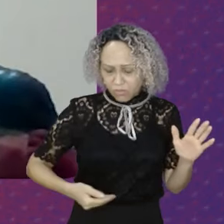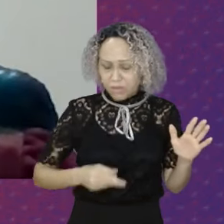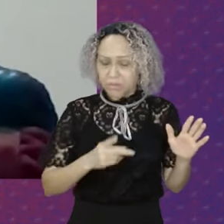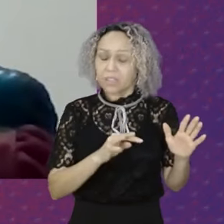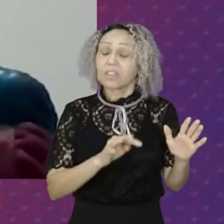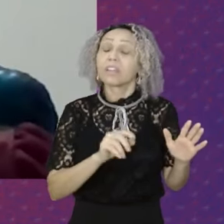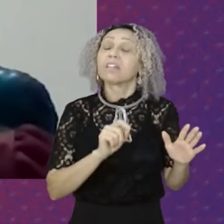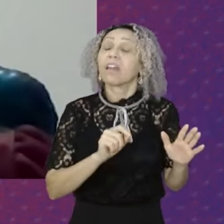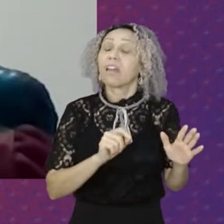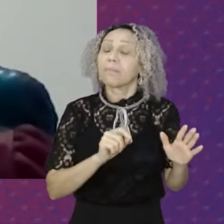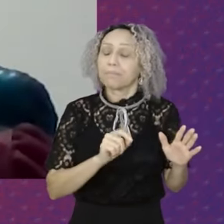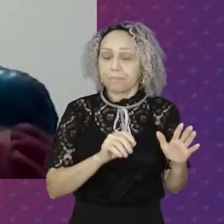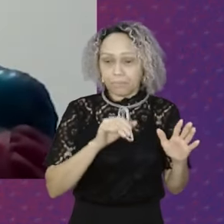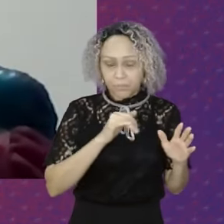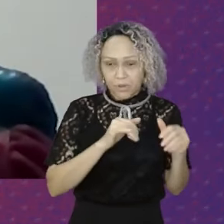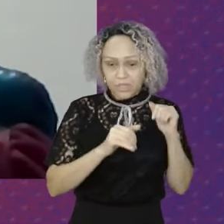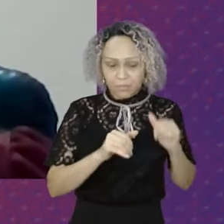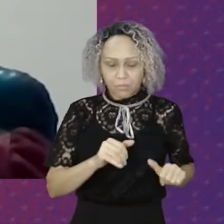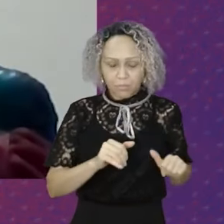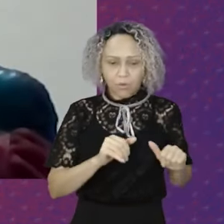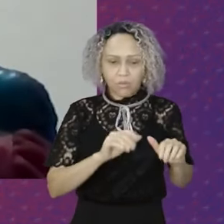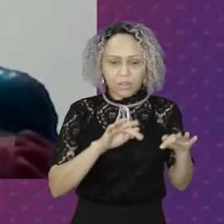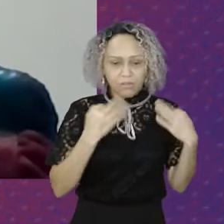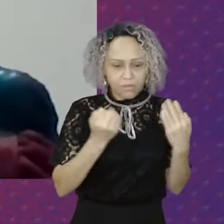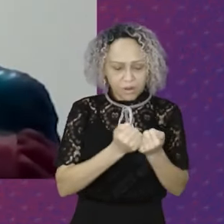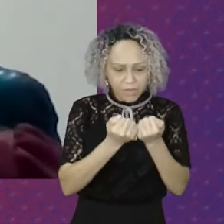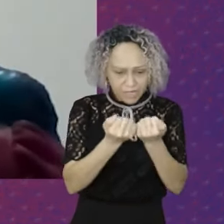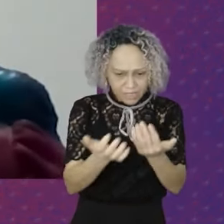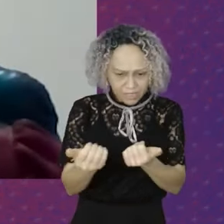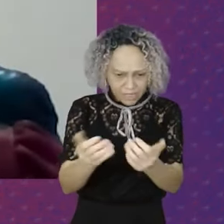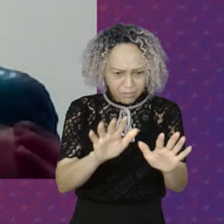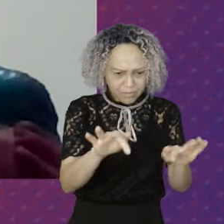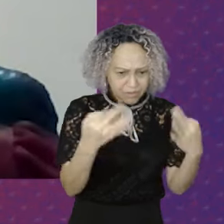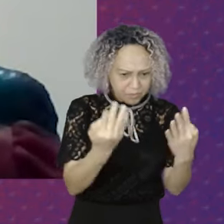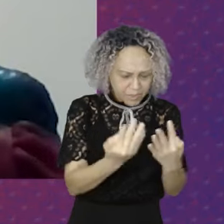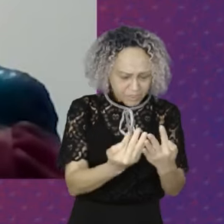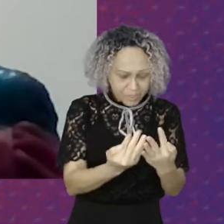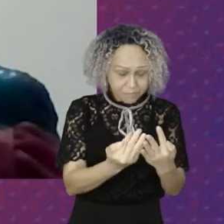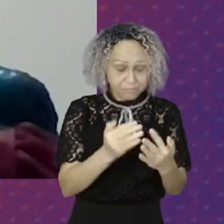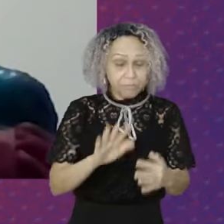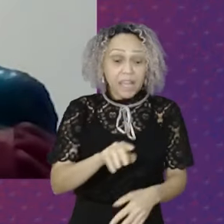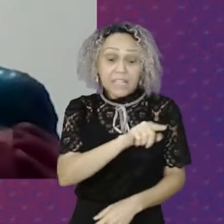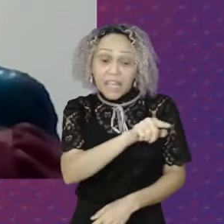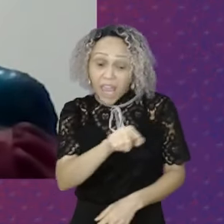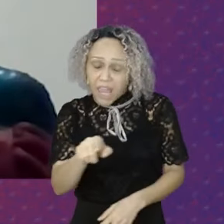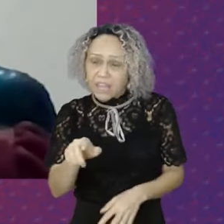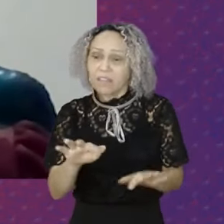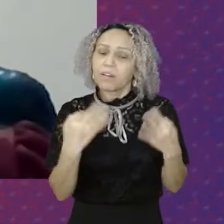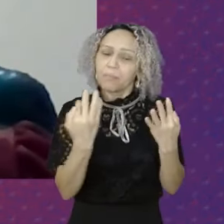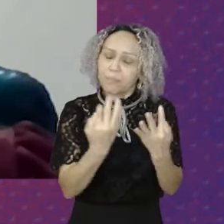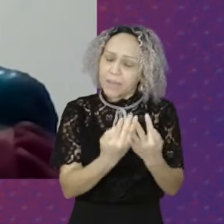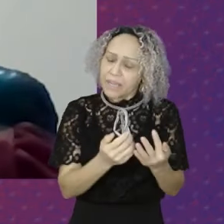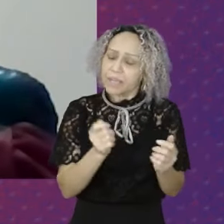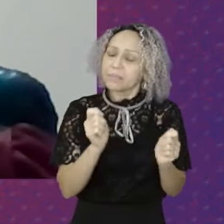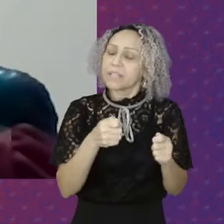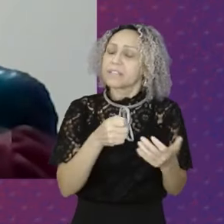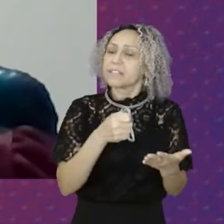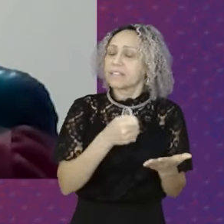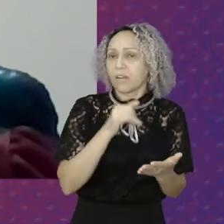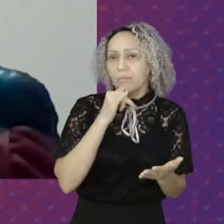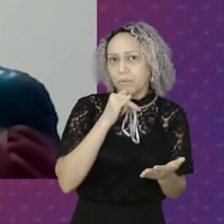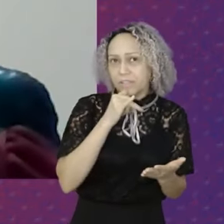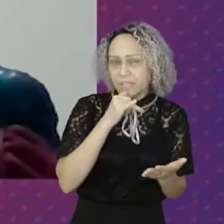serviços Tanto de saúde Quanto de educação Mas a gente tinha Mais facilidade Inclusive Com relação A